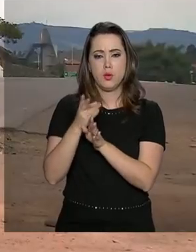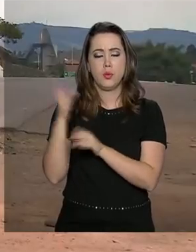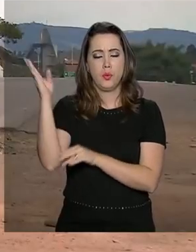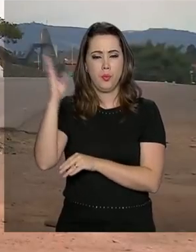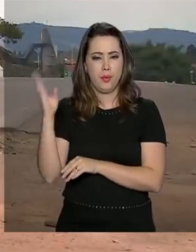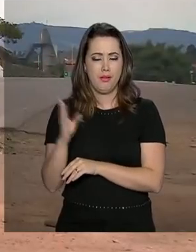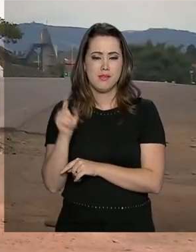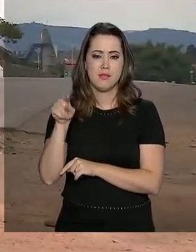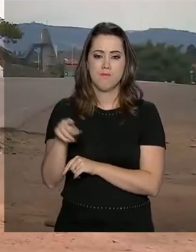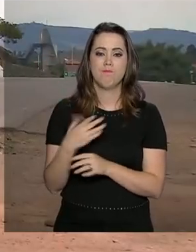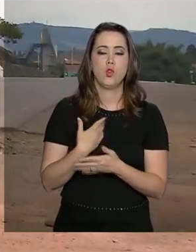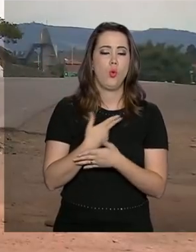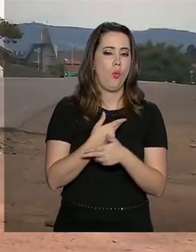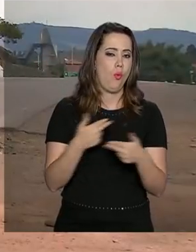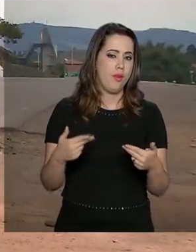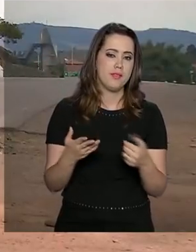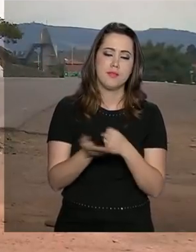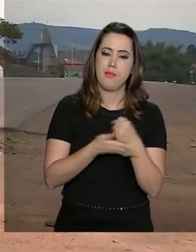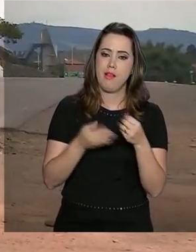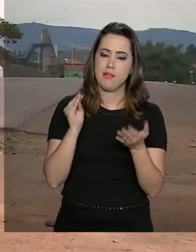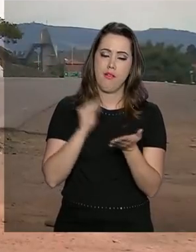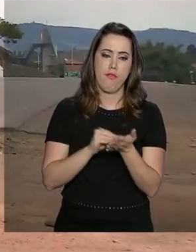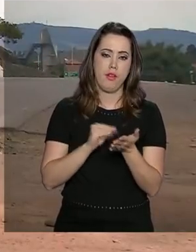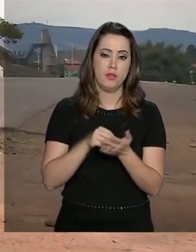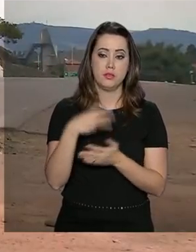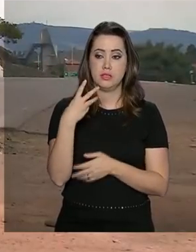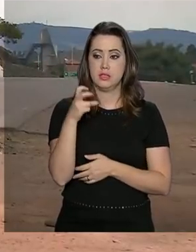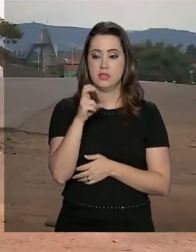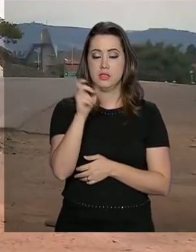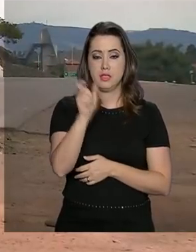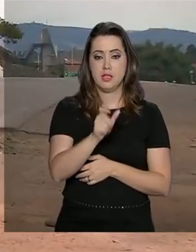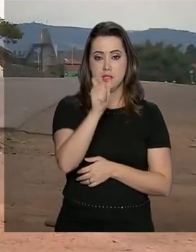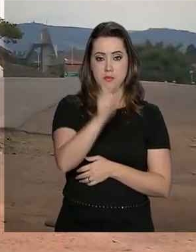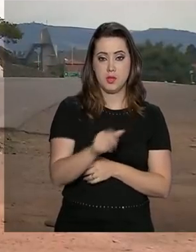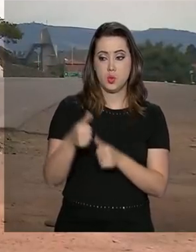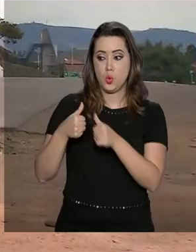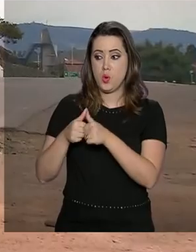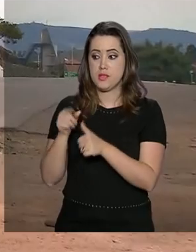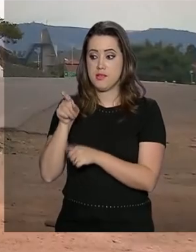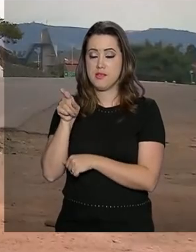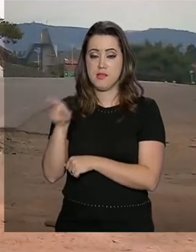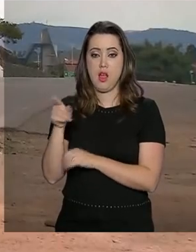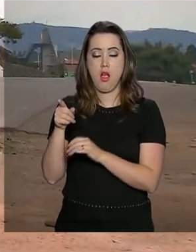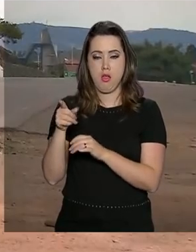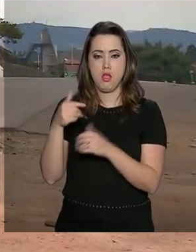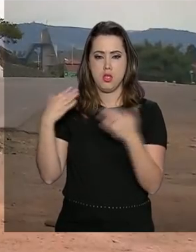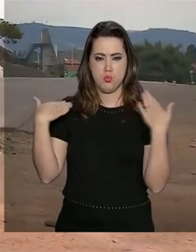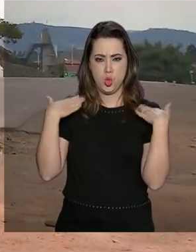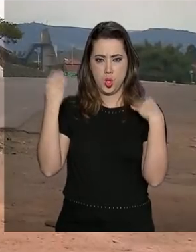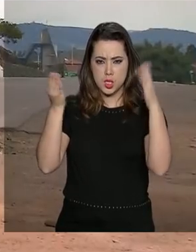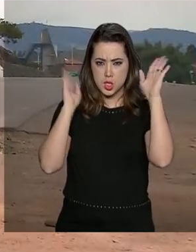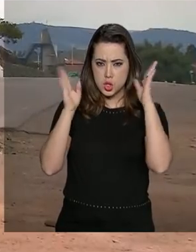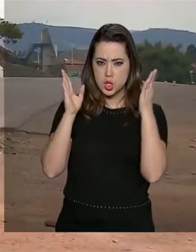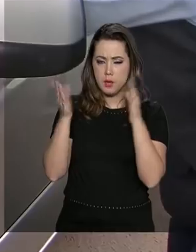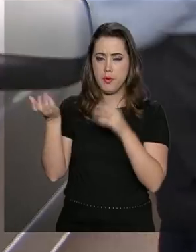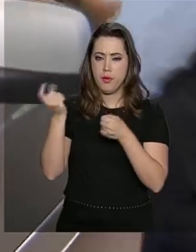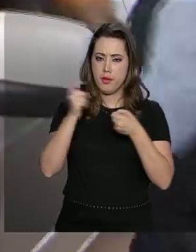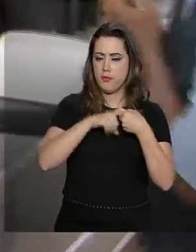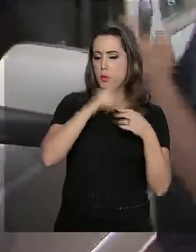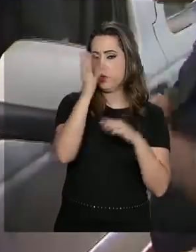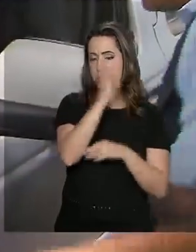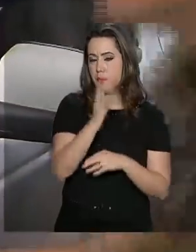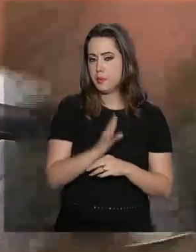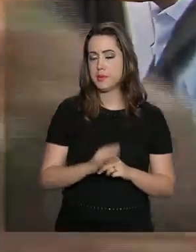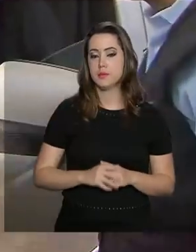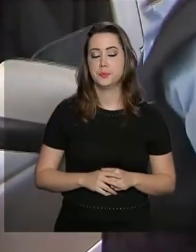faltam produtos básicos. 35 caminhoneiros brasileiros que estão no país vizinho tentam retornar ao Brasil. O